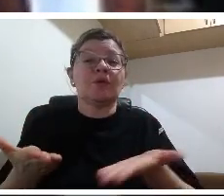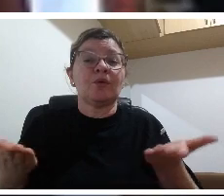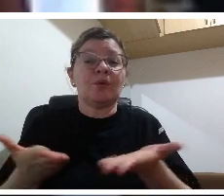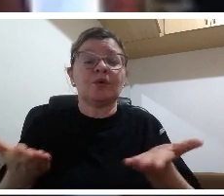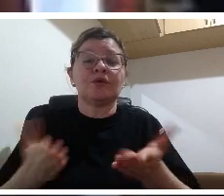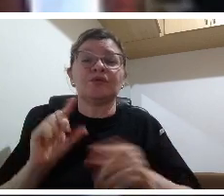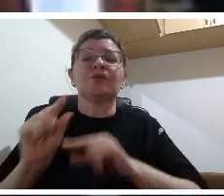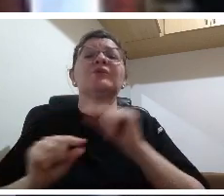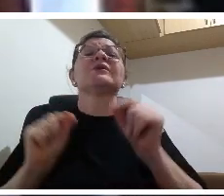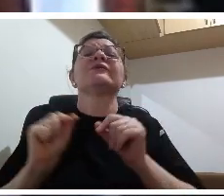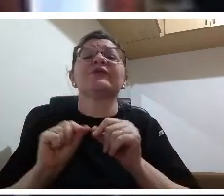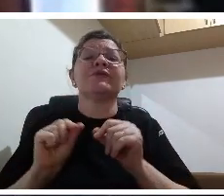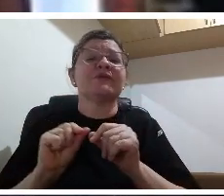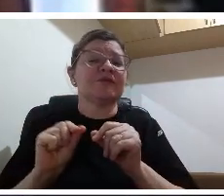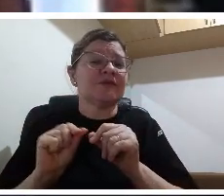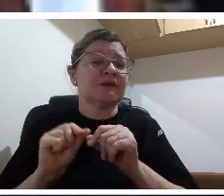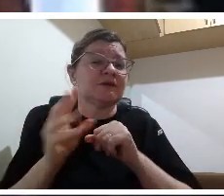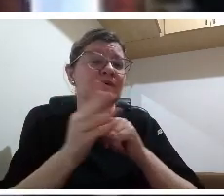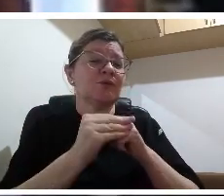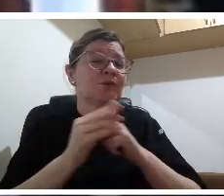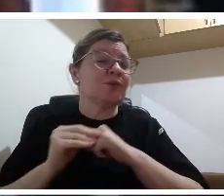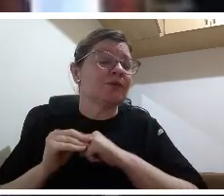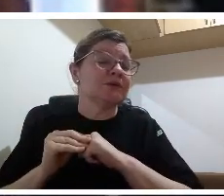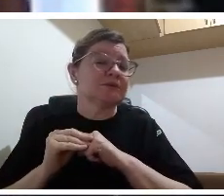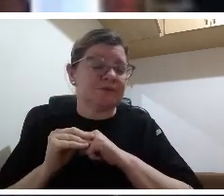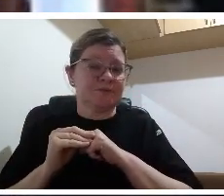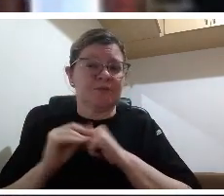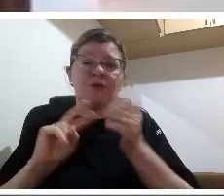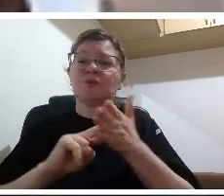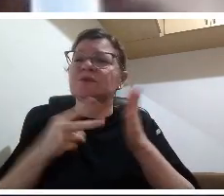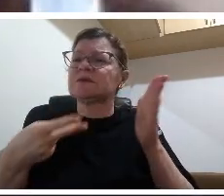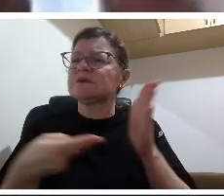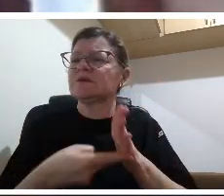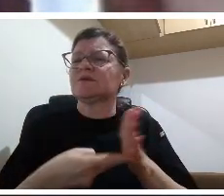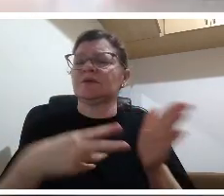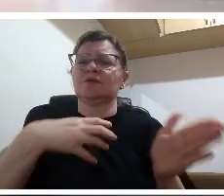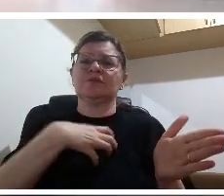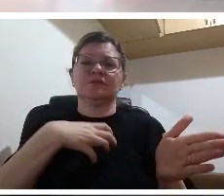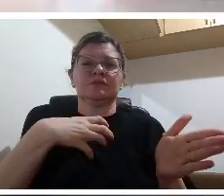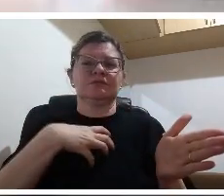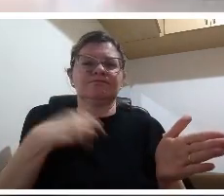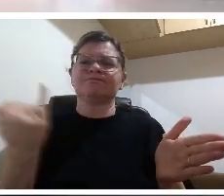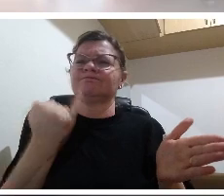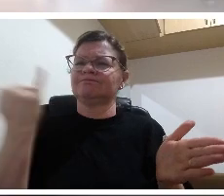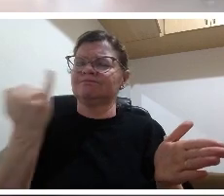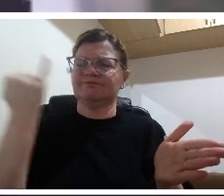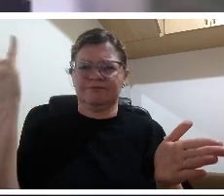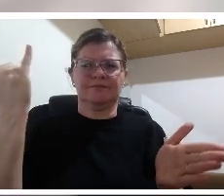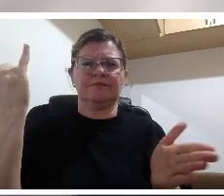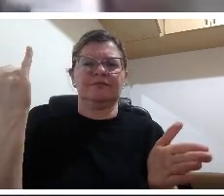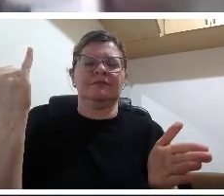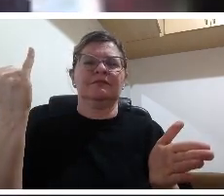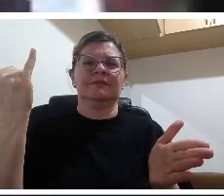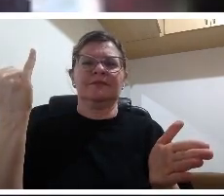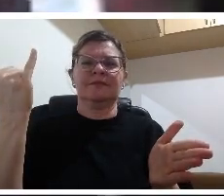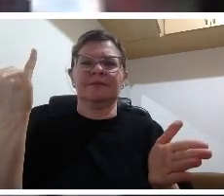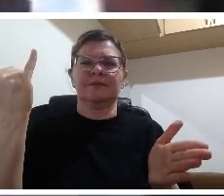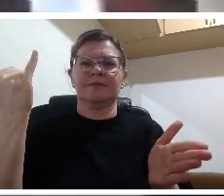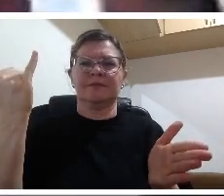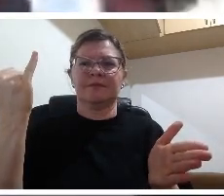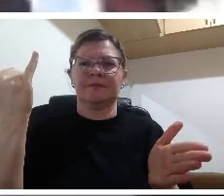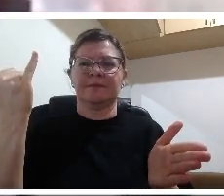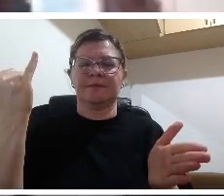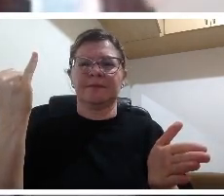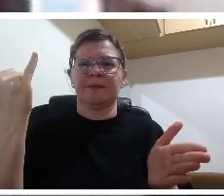a nossa situação hoje diante do rol de conhecimento do referencial curricular do Paraná a